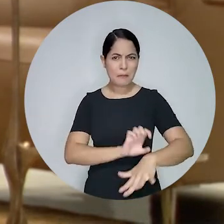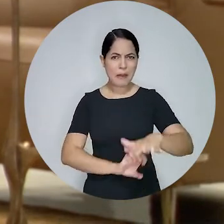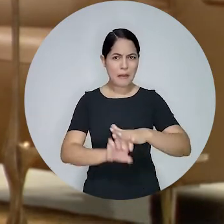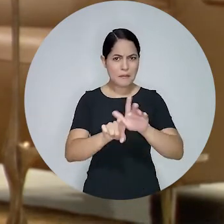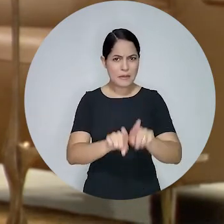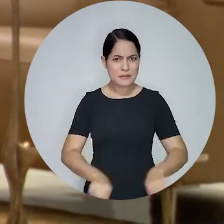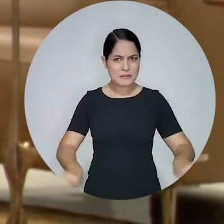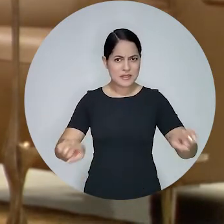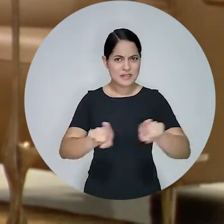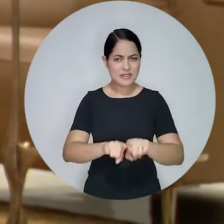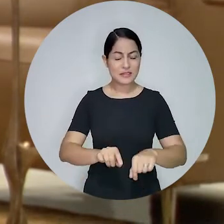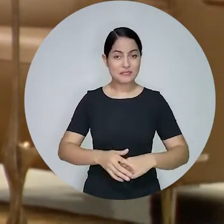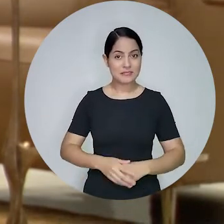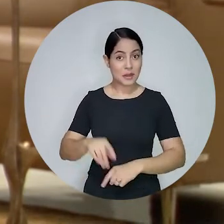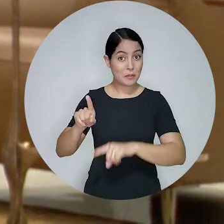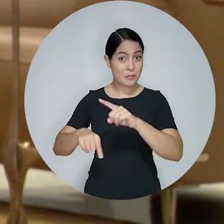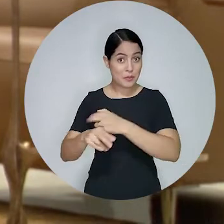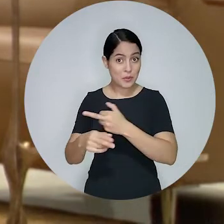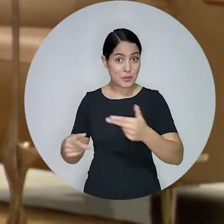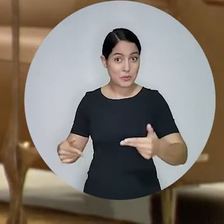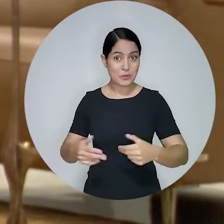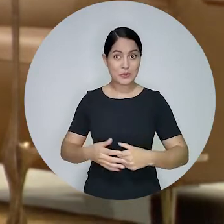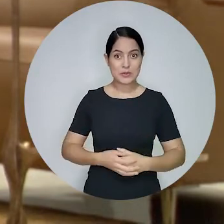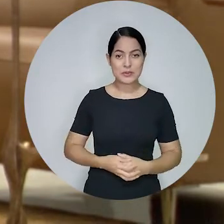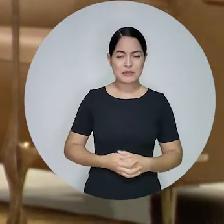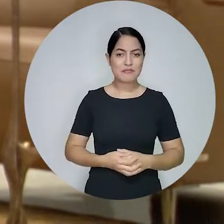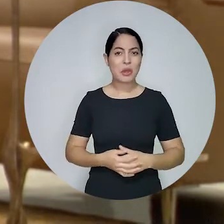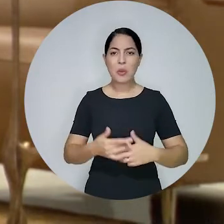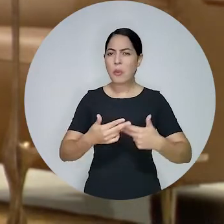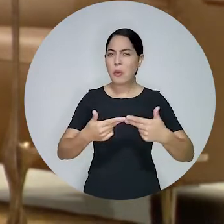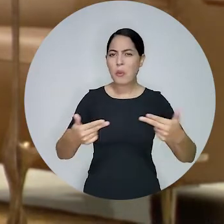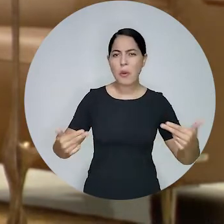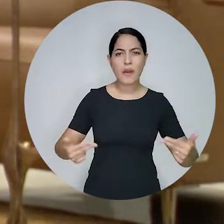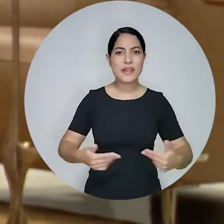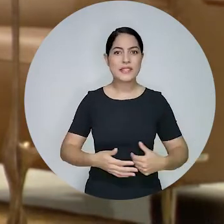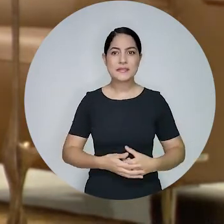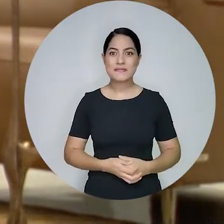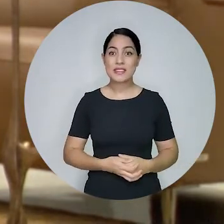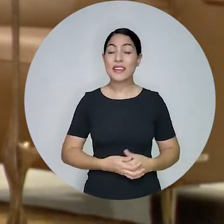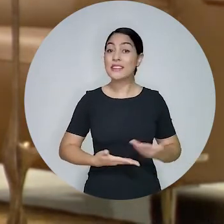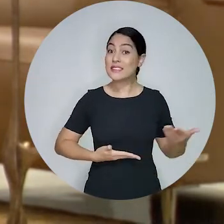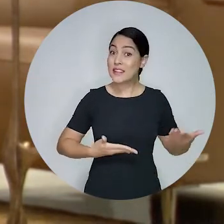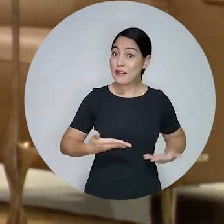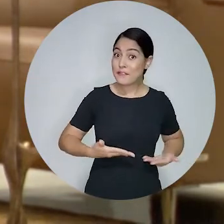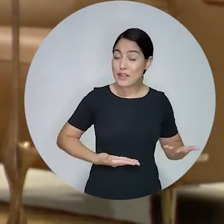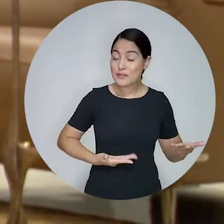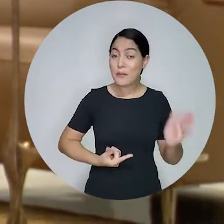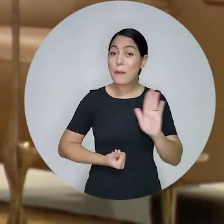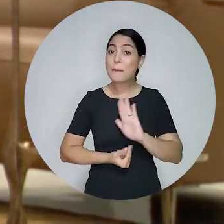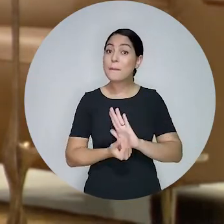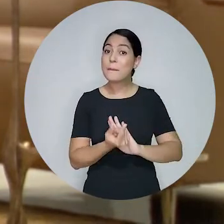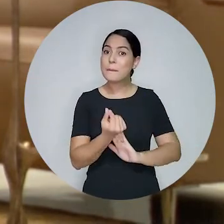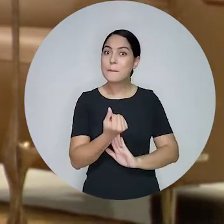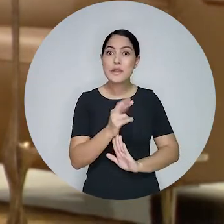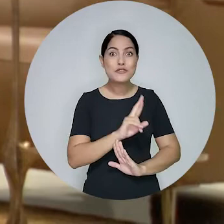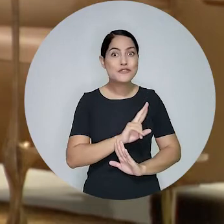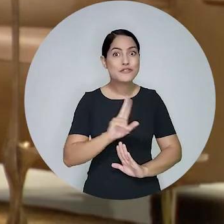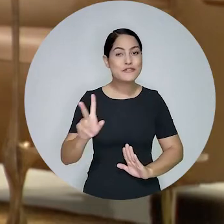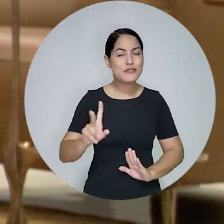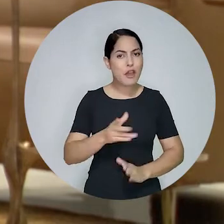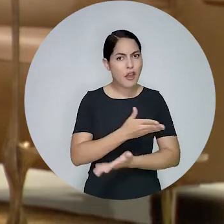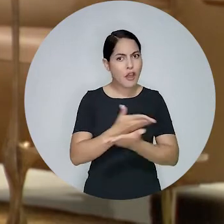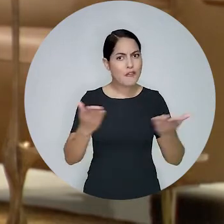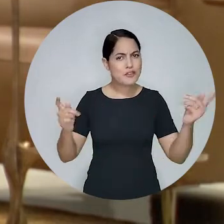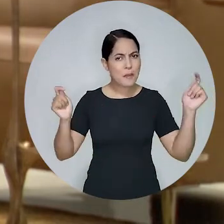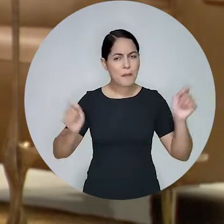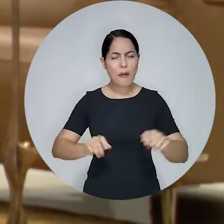onde empresas parceiras oferecem benefícios, produtos e serviços com valores diferenciados? Pois é, uma